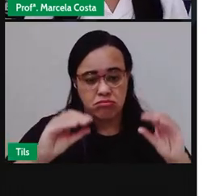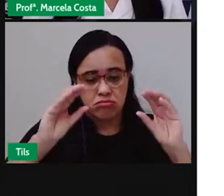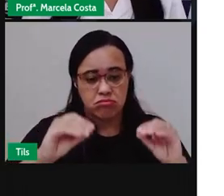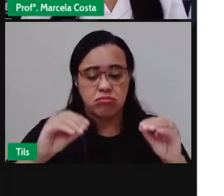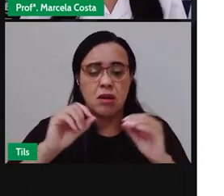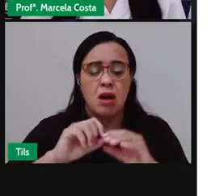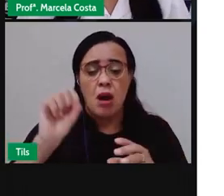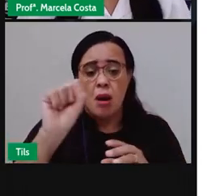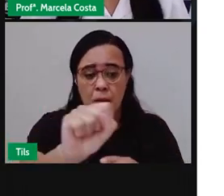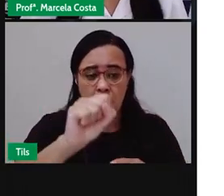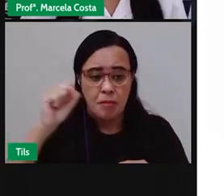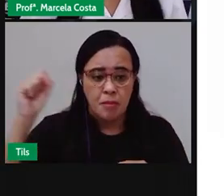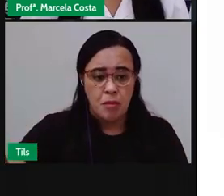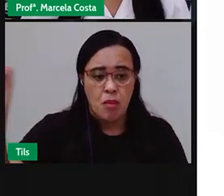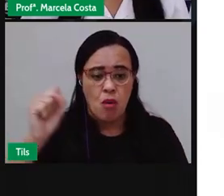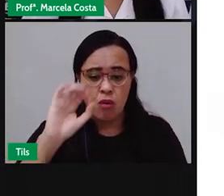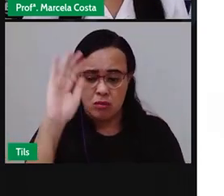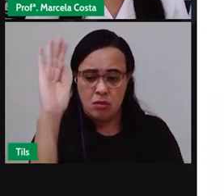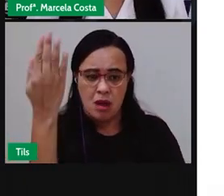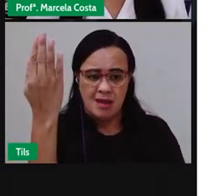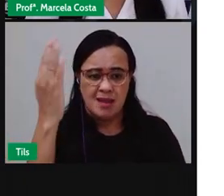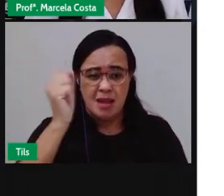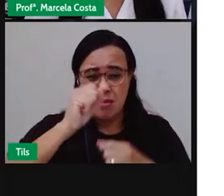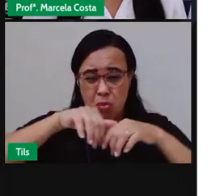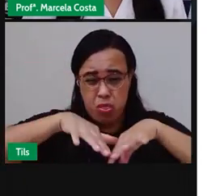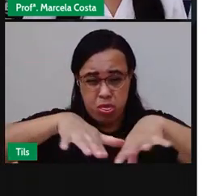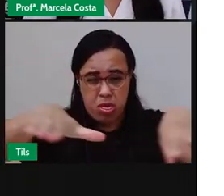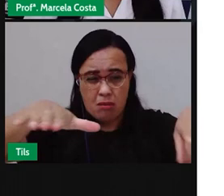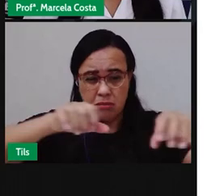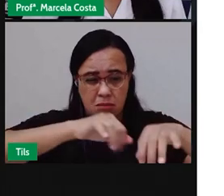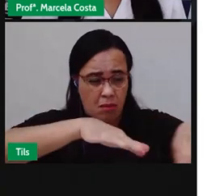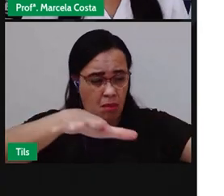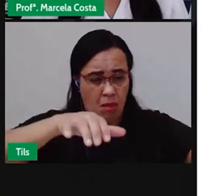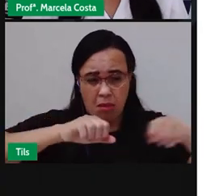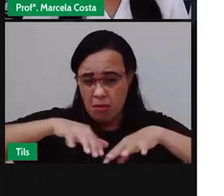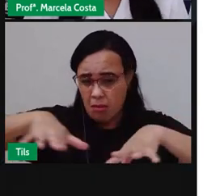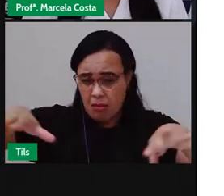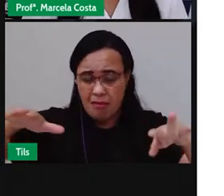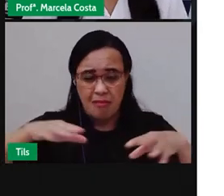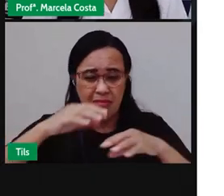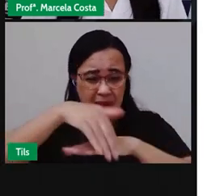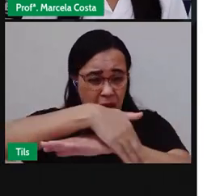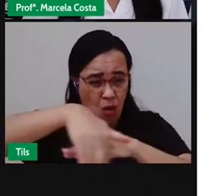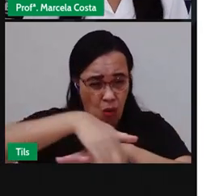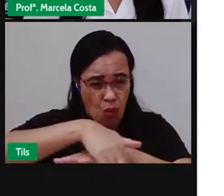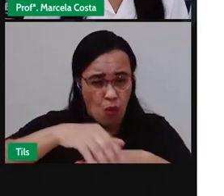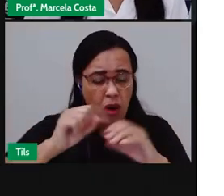porta, espalhada e depositada de maneira errada no meio da rua.